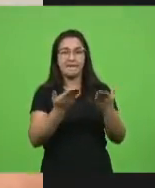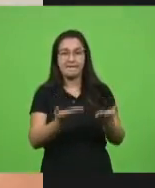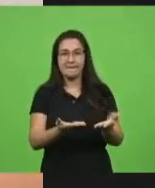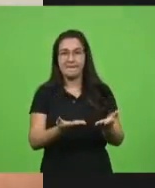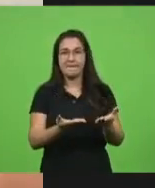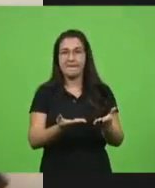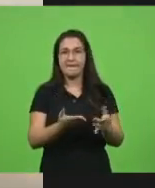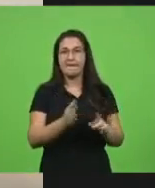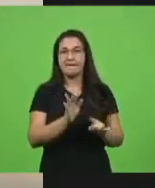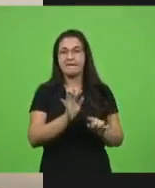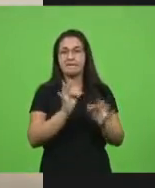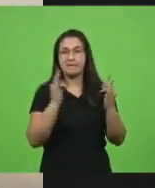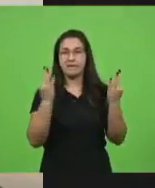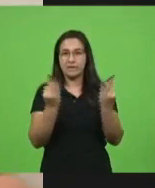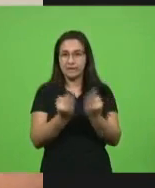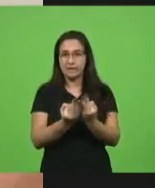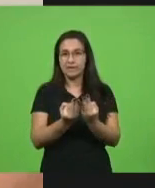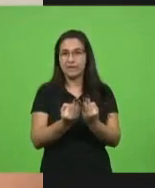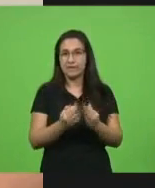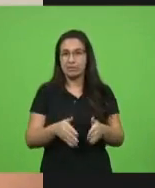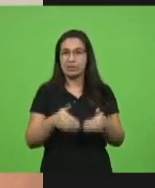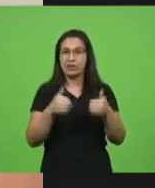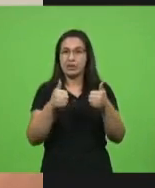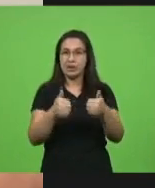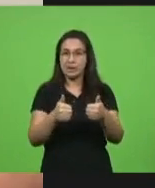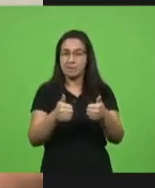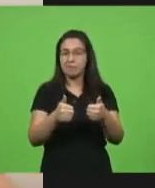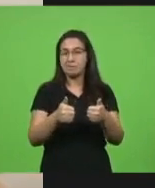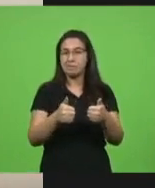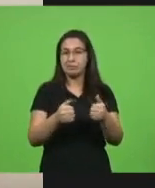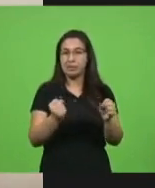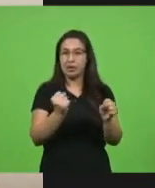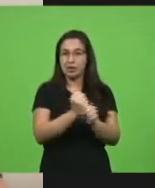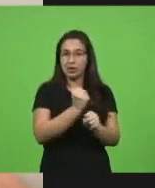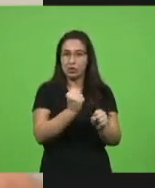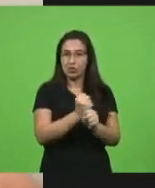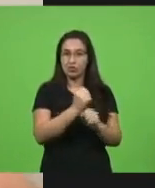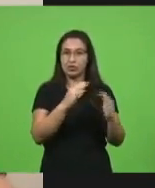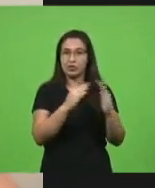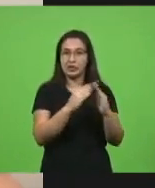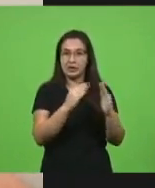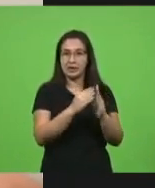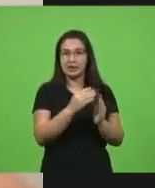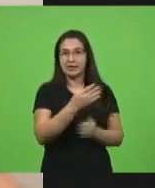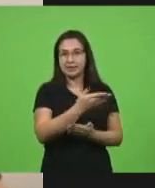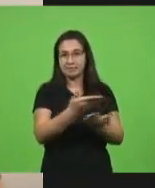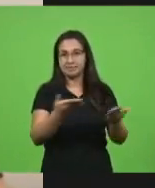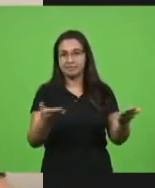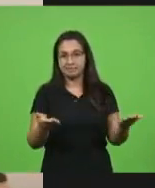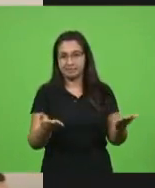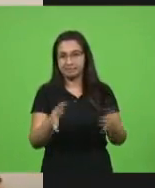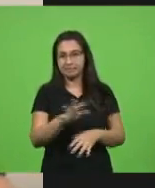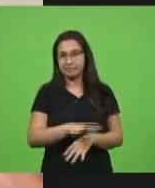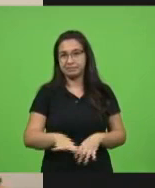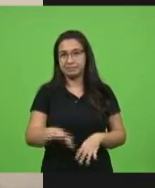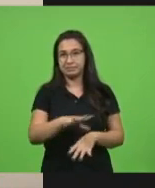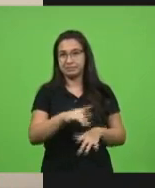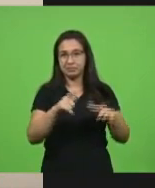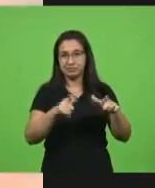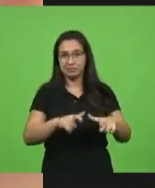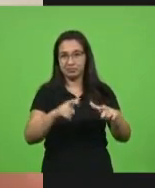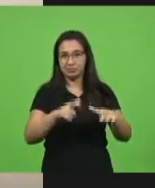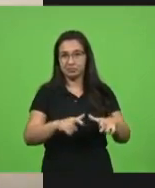acesso a estes recursos para construir a sua casa e ter um espaço local para